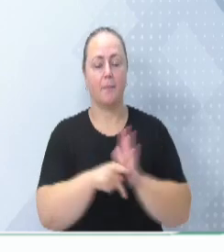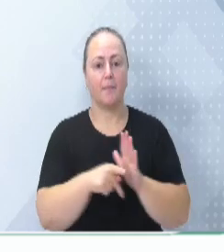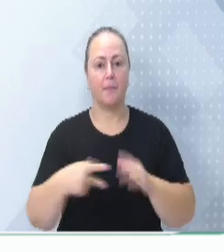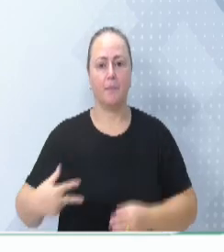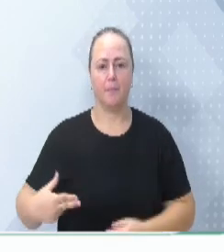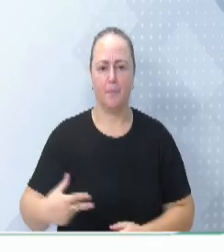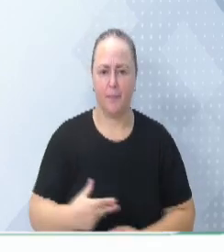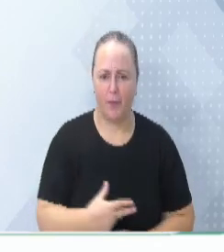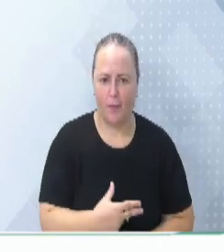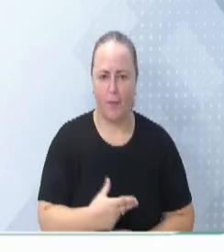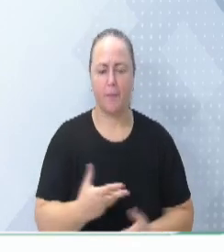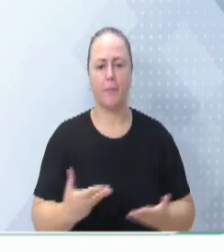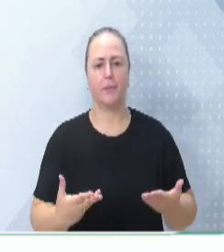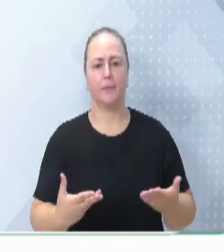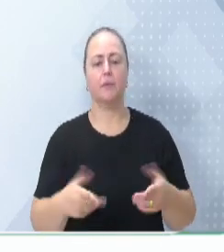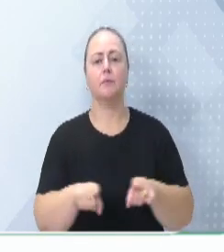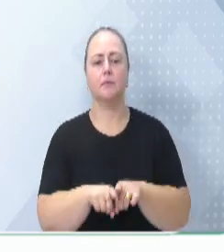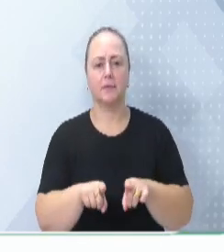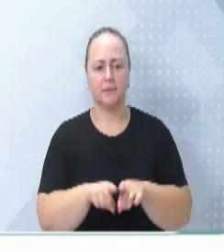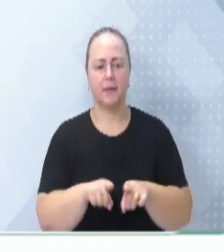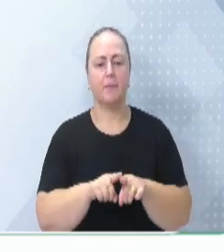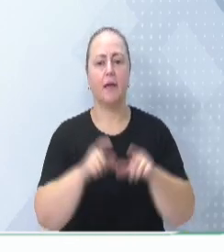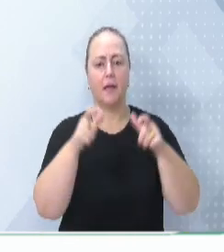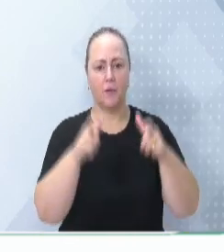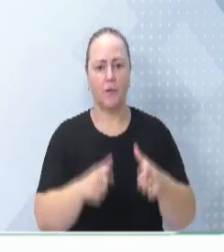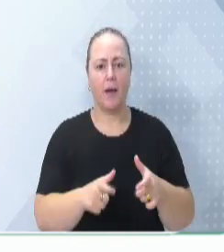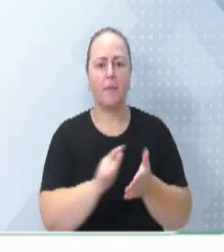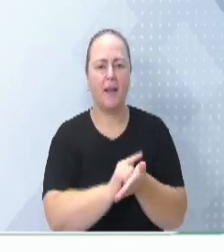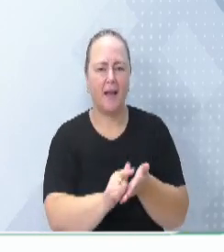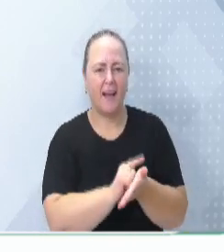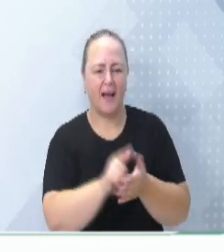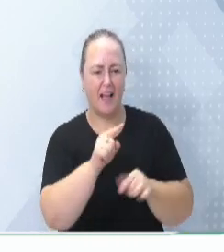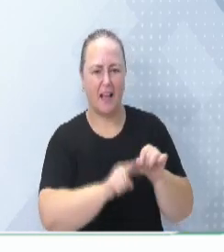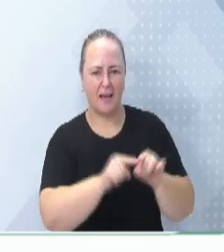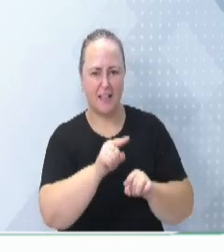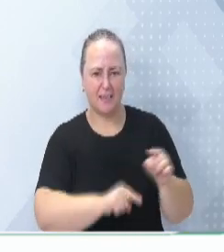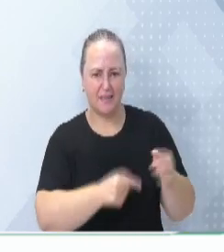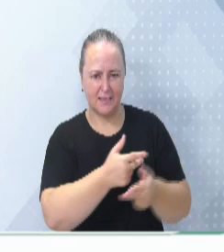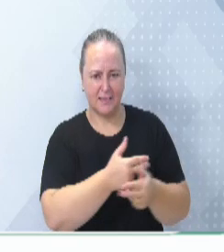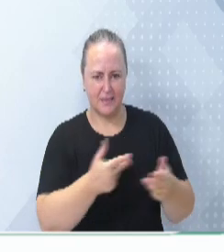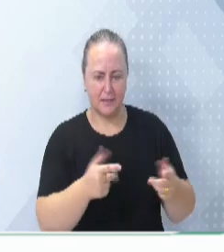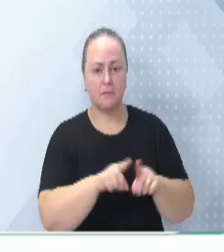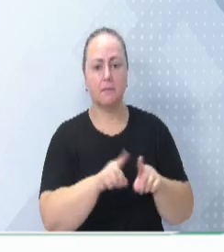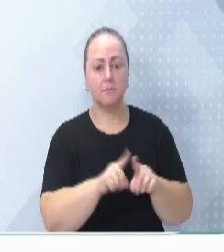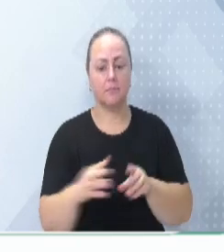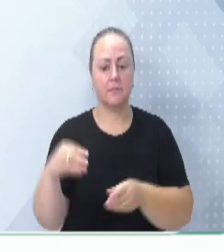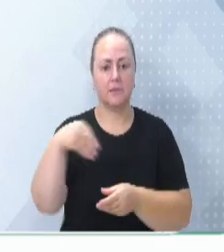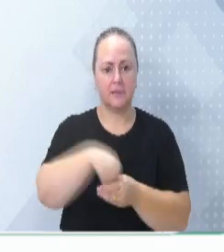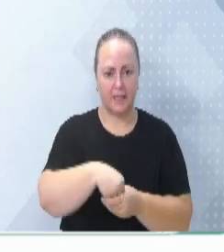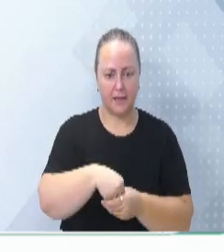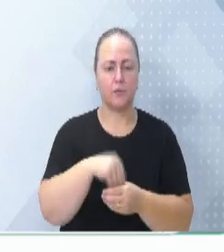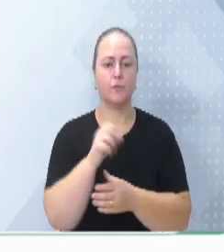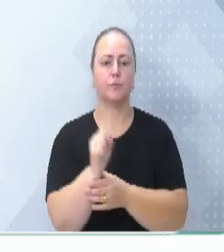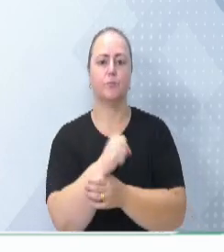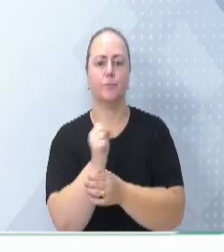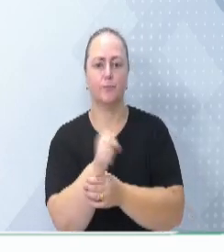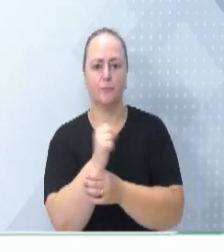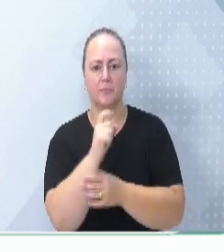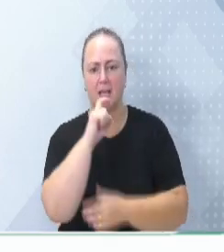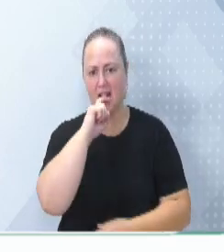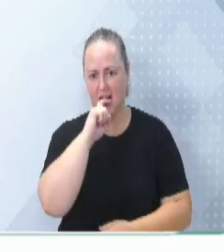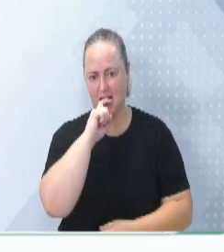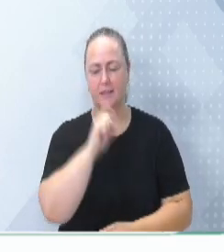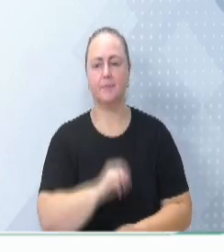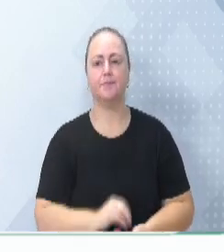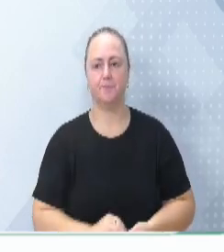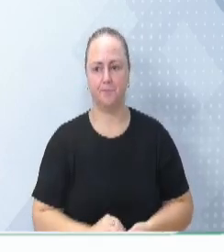da clínica, da CME, o centro de esterilização, e tentar trazer para dentro do hospital a oitropedia. E, acima,